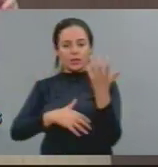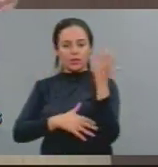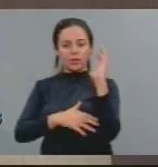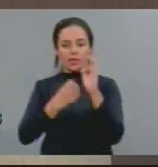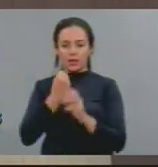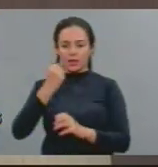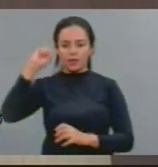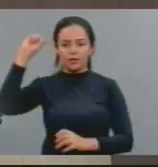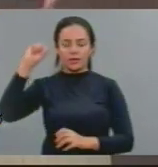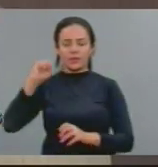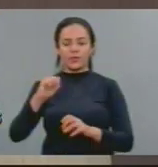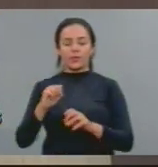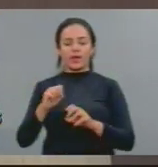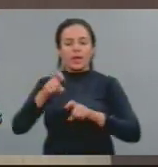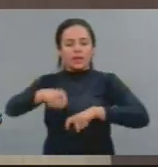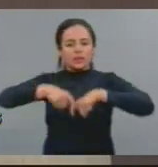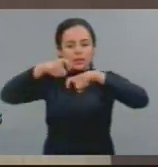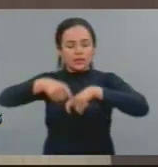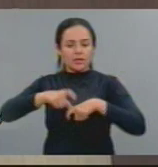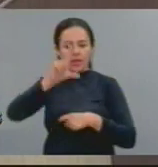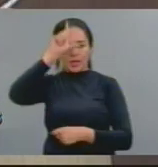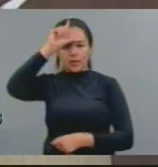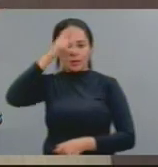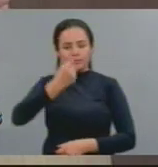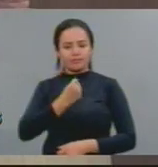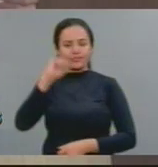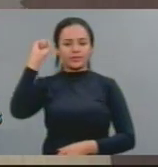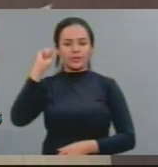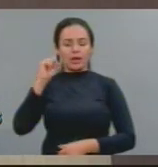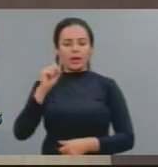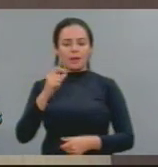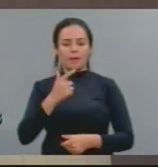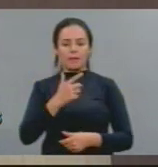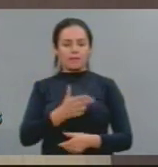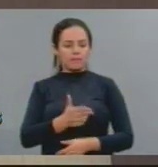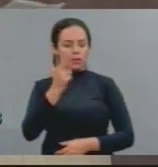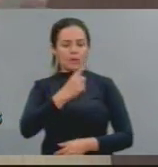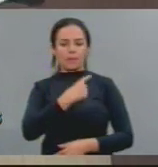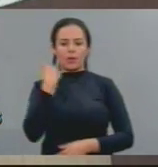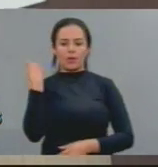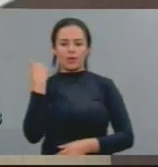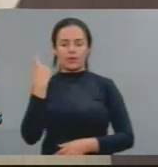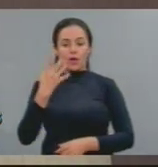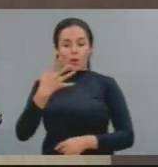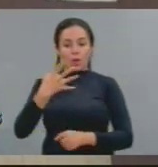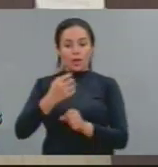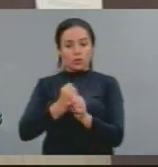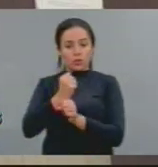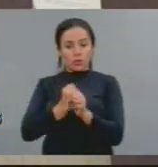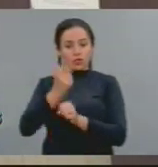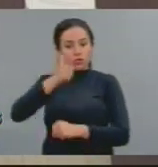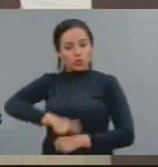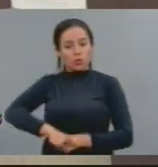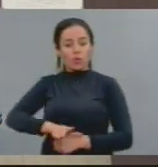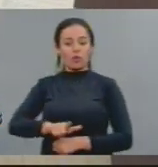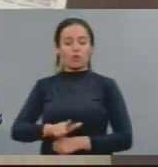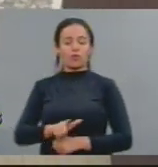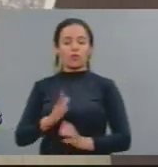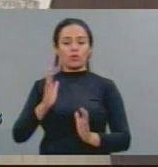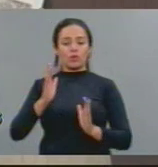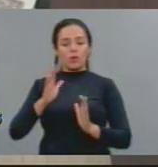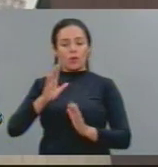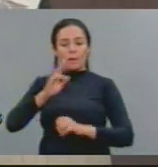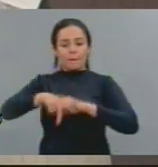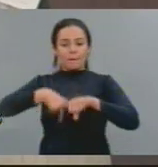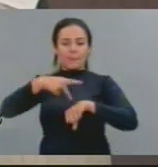Brasil, pelo quarto ano seguido, aparece em primeiro lugar. O país que lidera